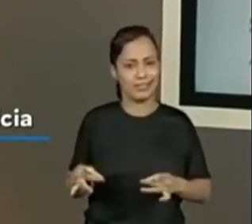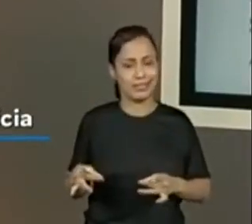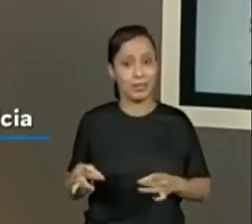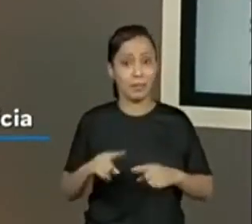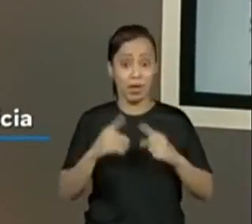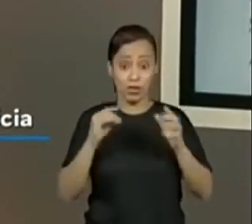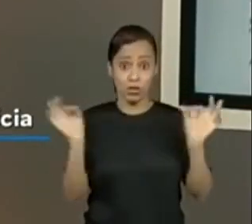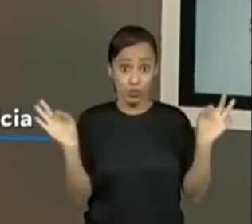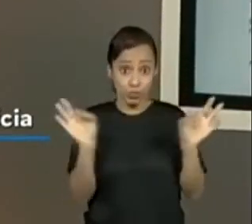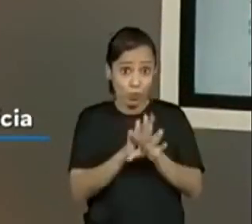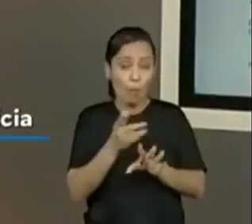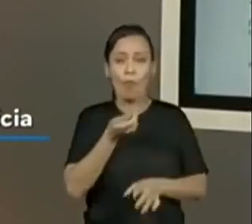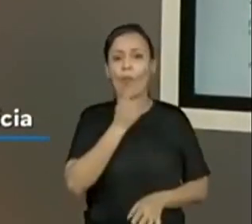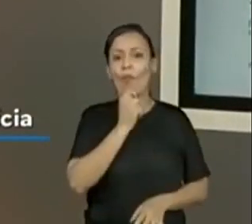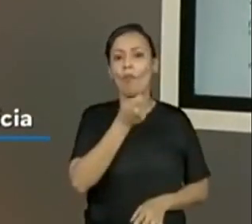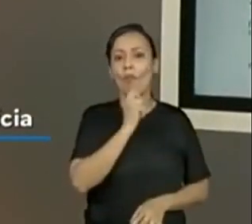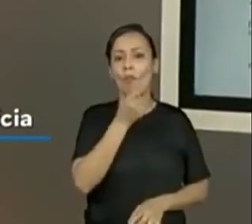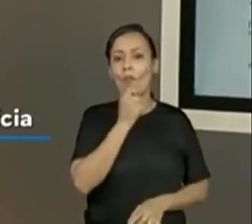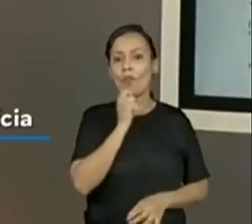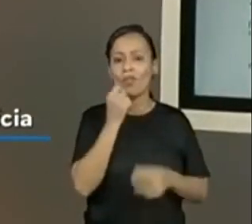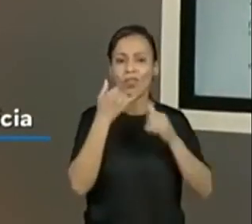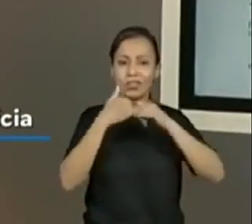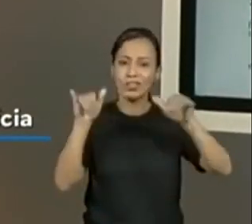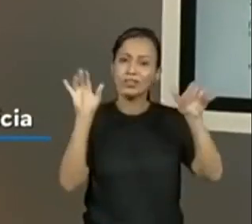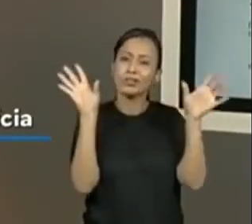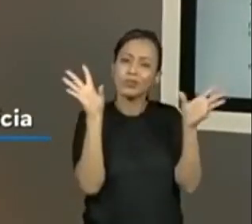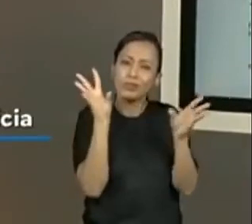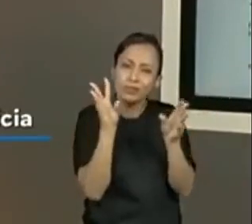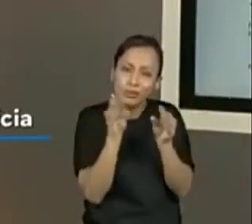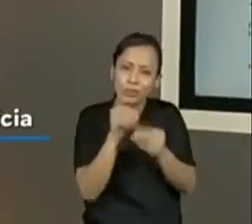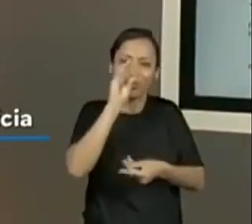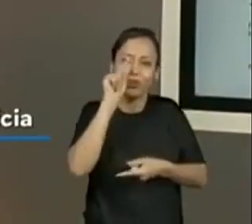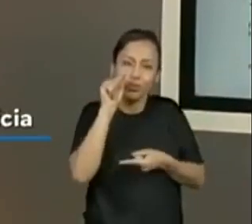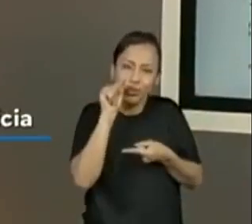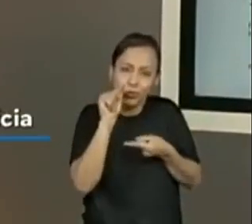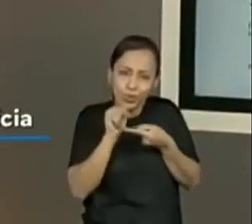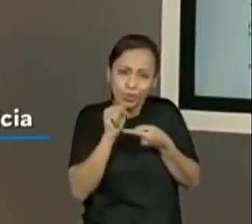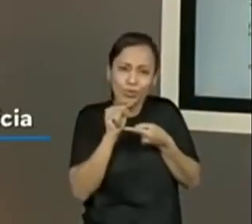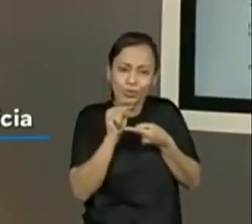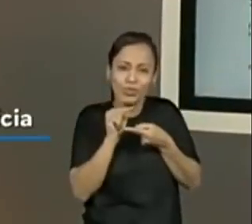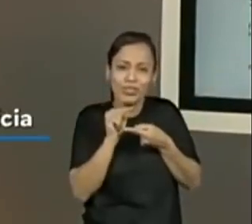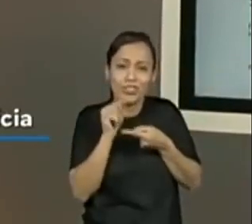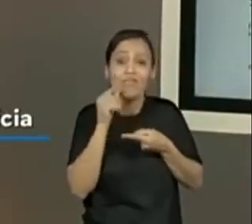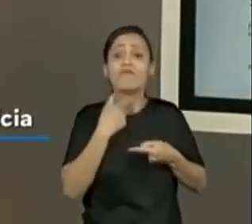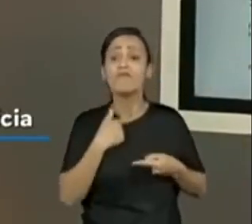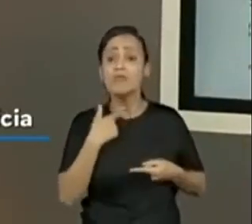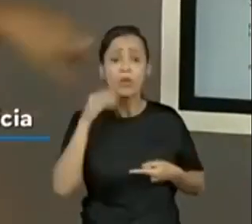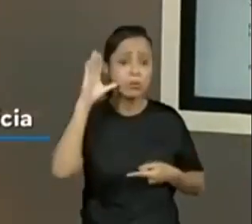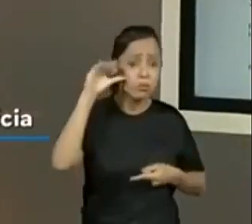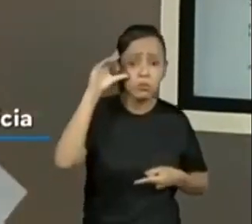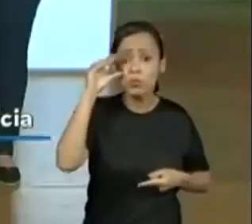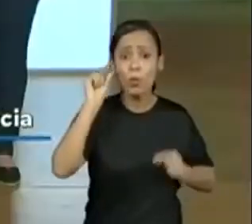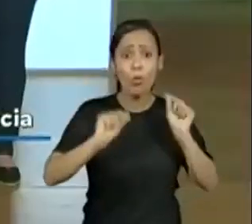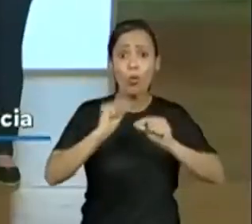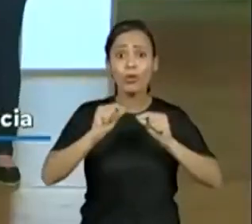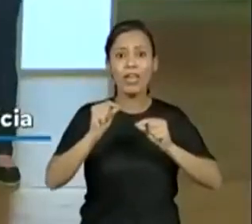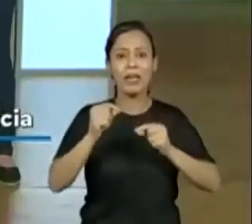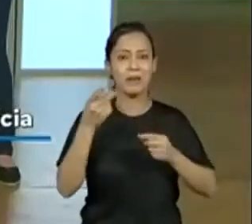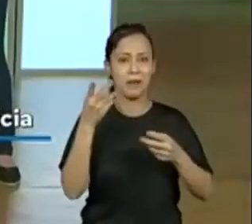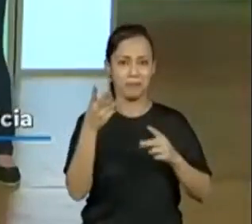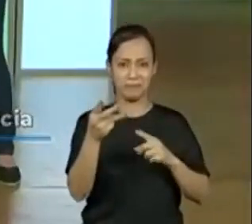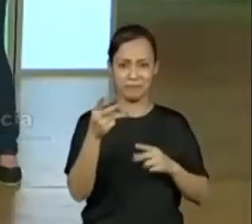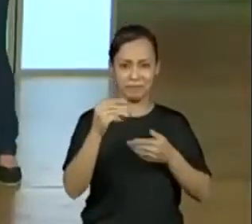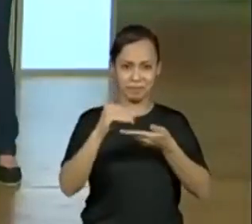coisas da notícia para antecipações, para você poder ficar com mais vontade de continuar lendo. Então, vamos para continuar a